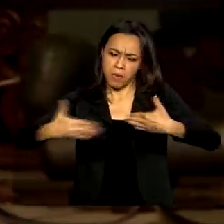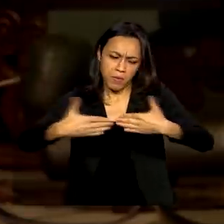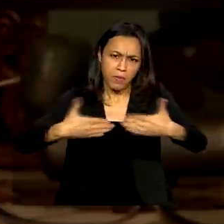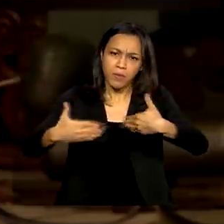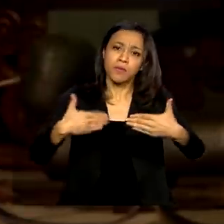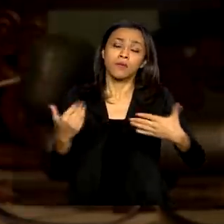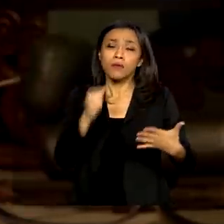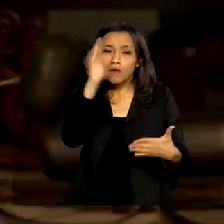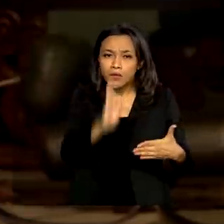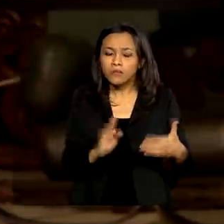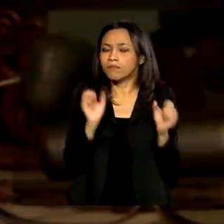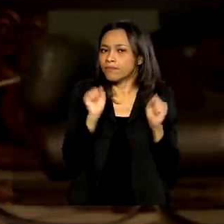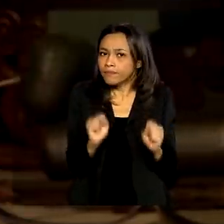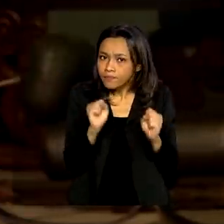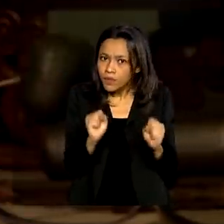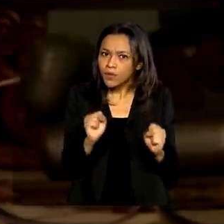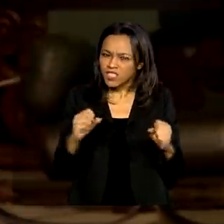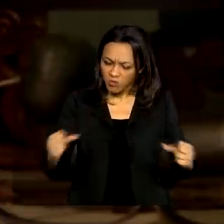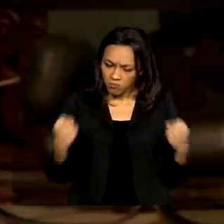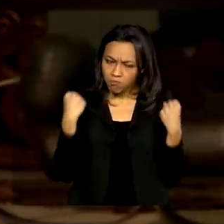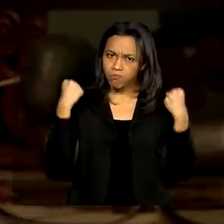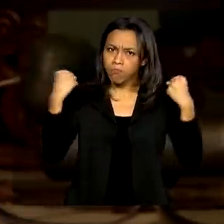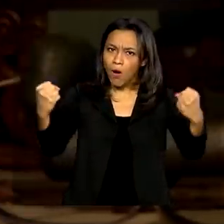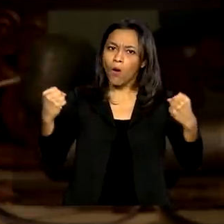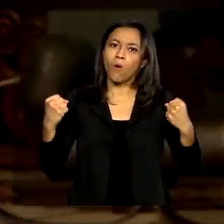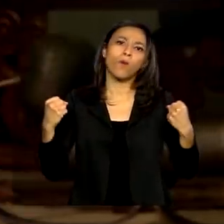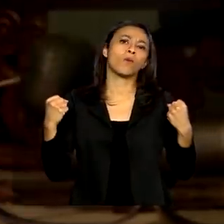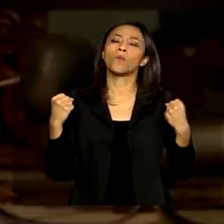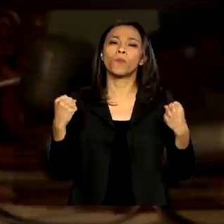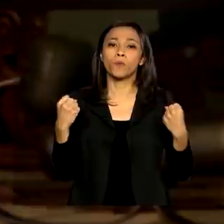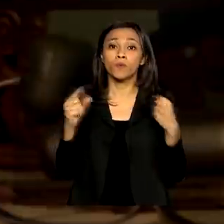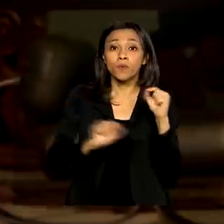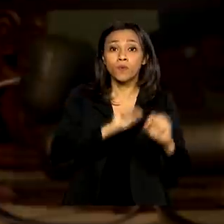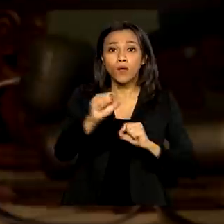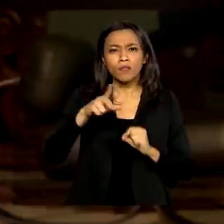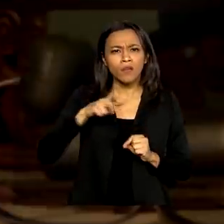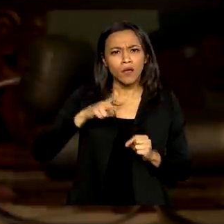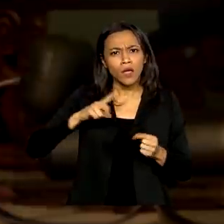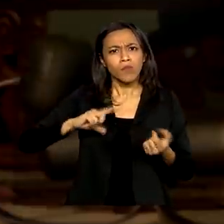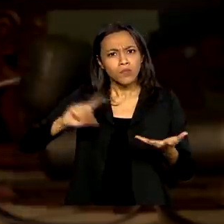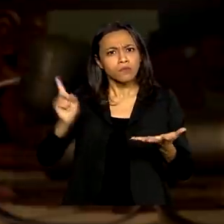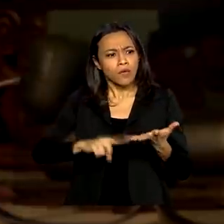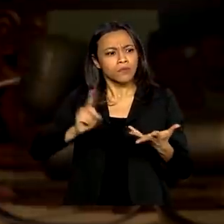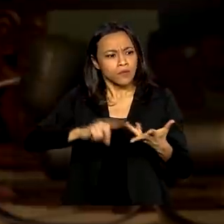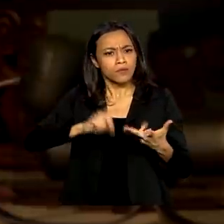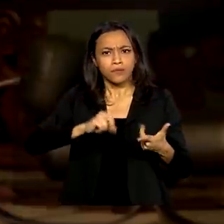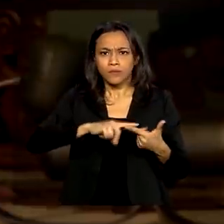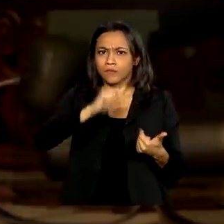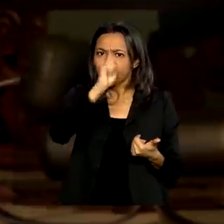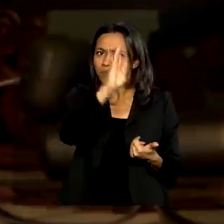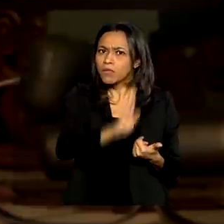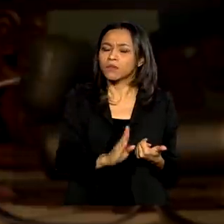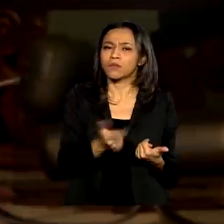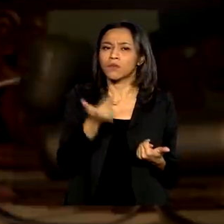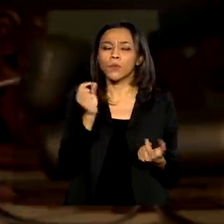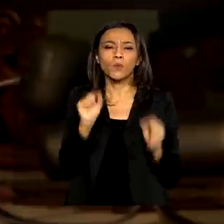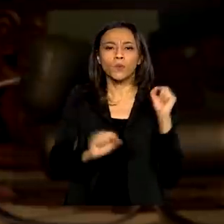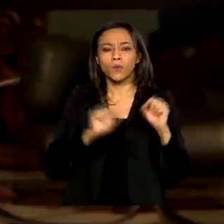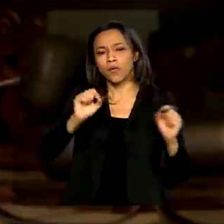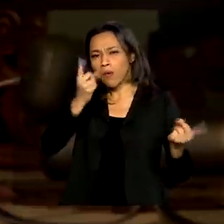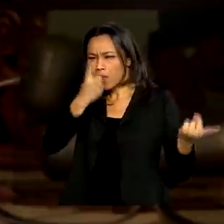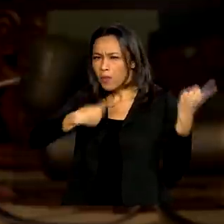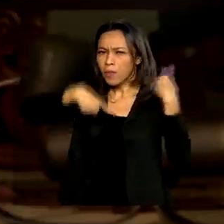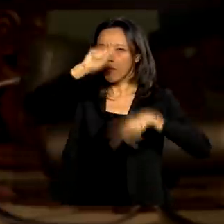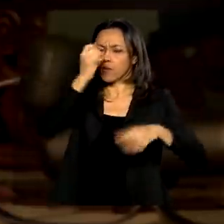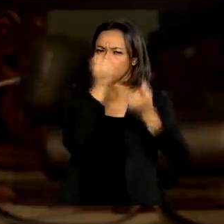Brasil pode se tornar uma potência de produção, nós temos todas as condições para transformar a nossa